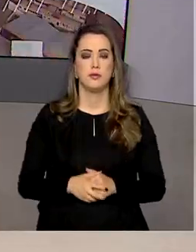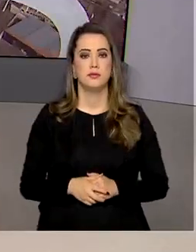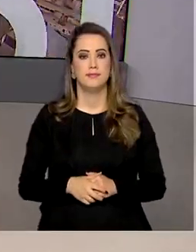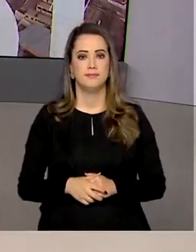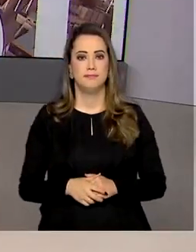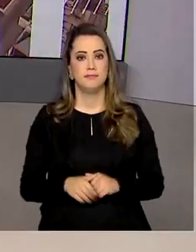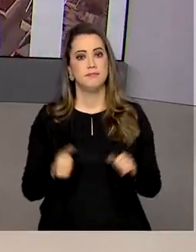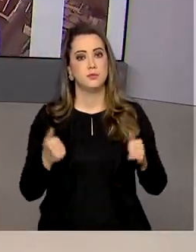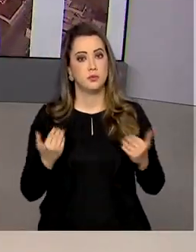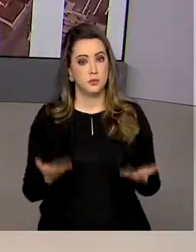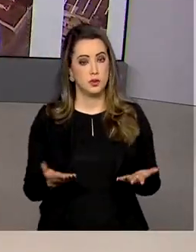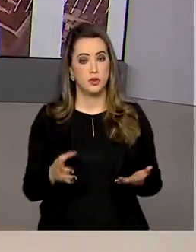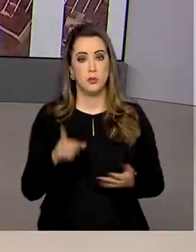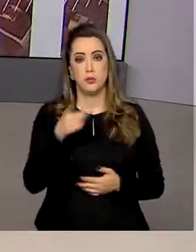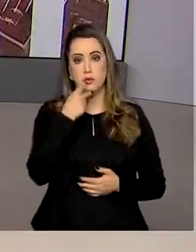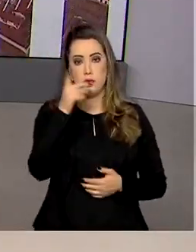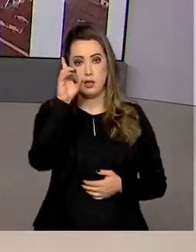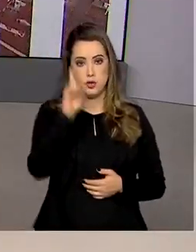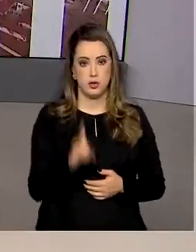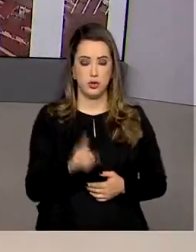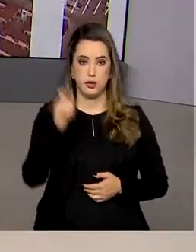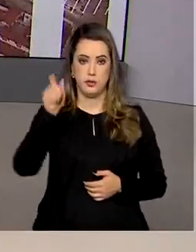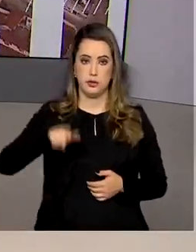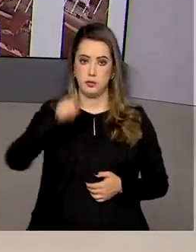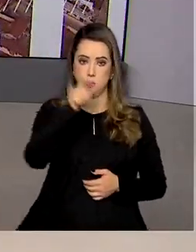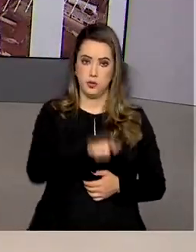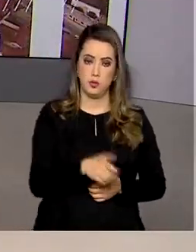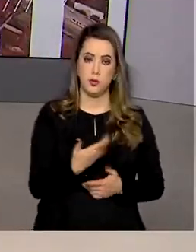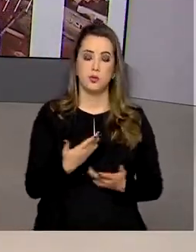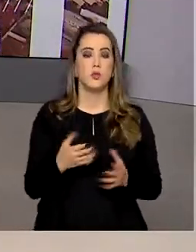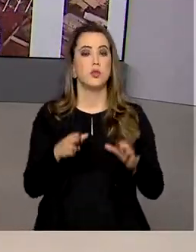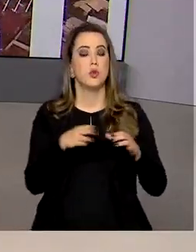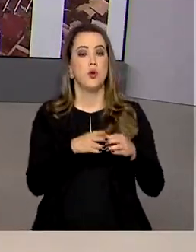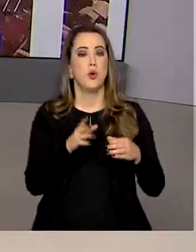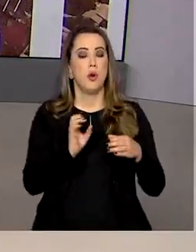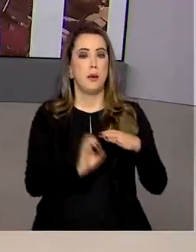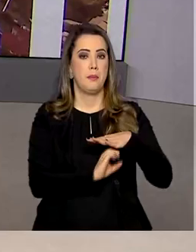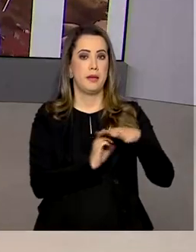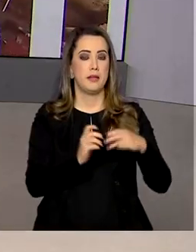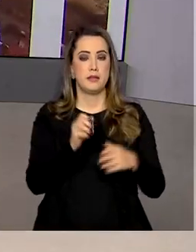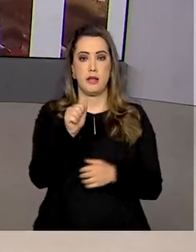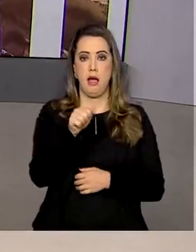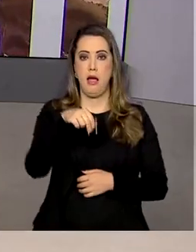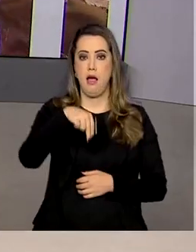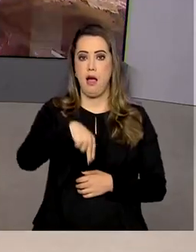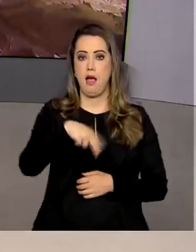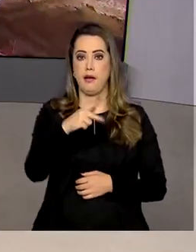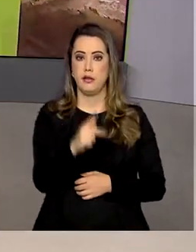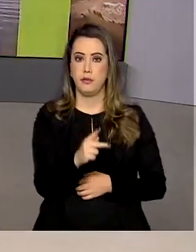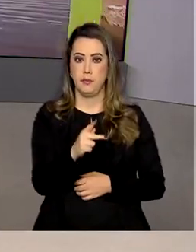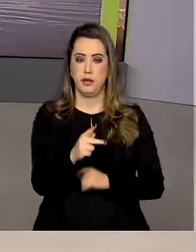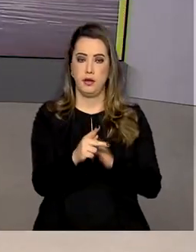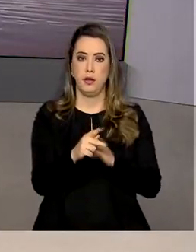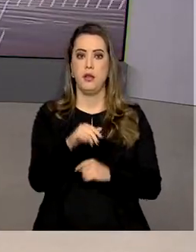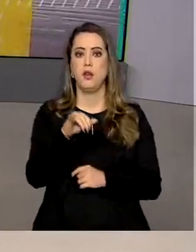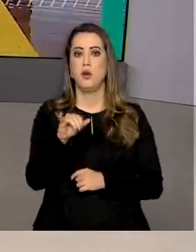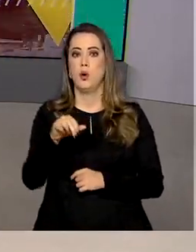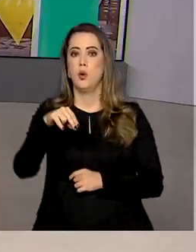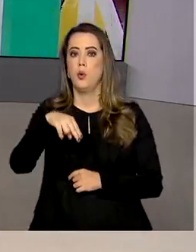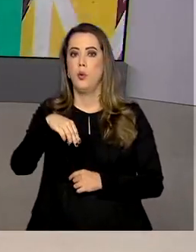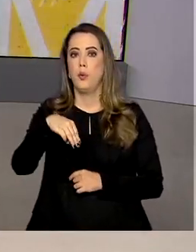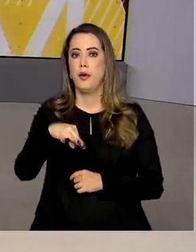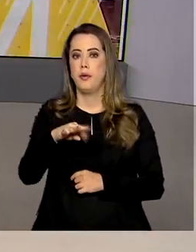Olha, por falar em direito do consumidor, a Agência Nacional do Petróleo, a ANP, o Inmetro e o Procon,